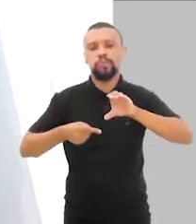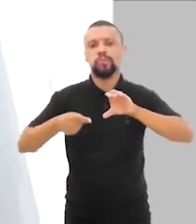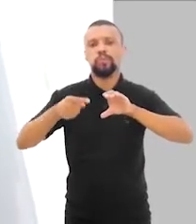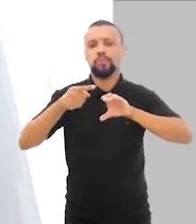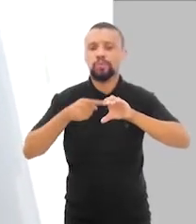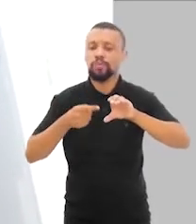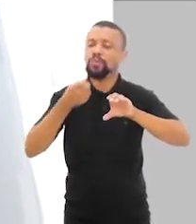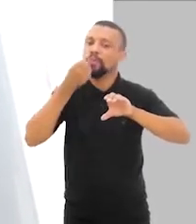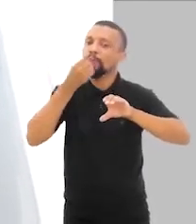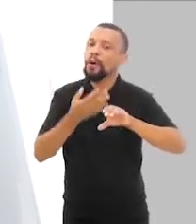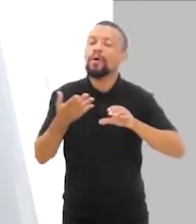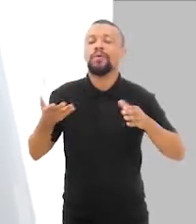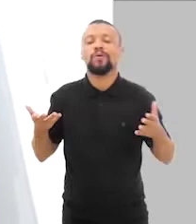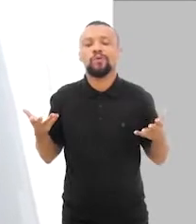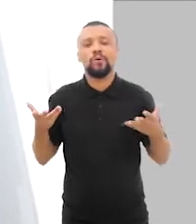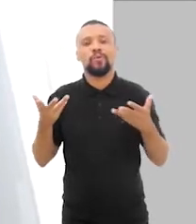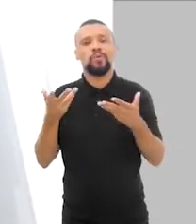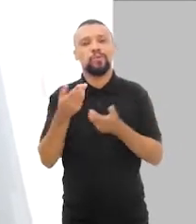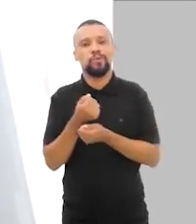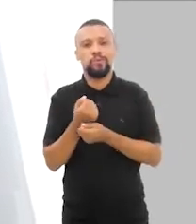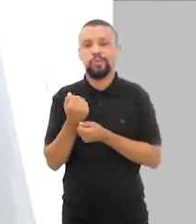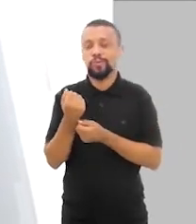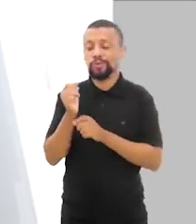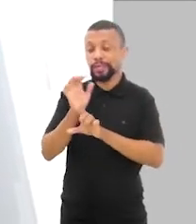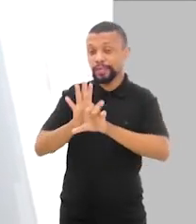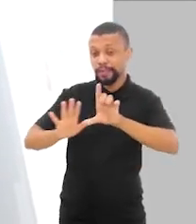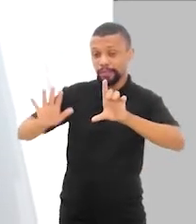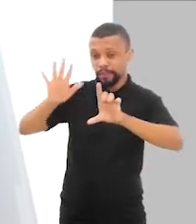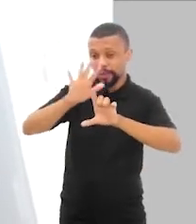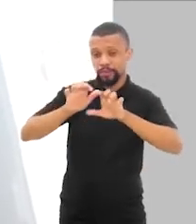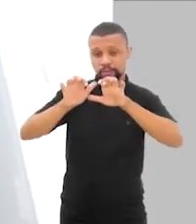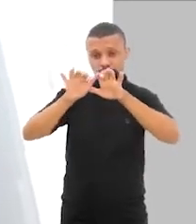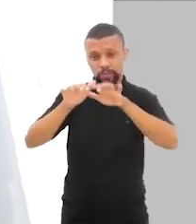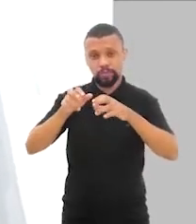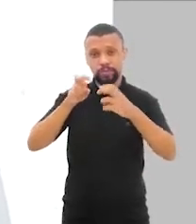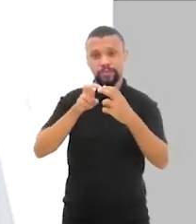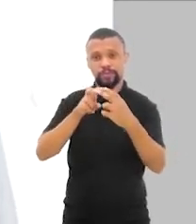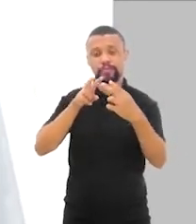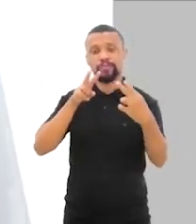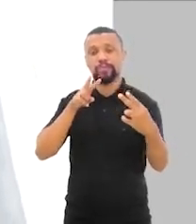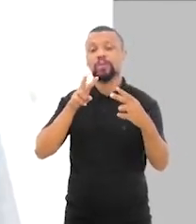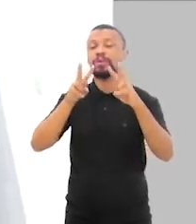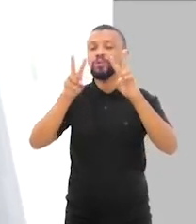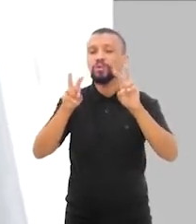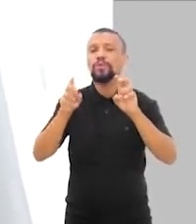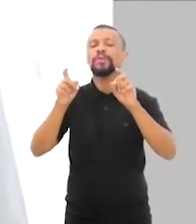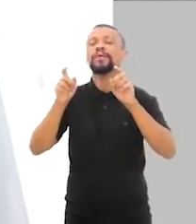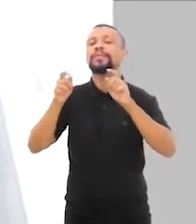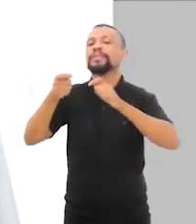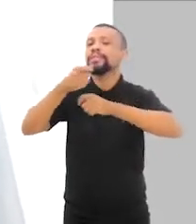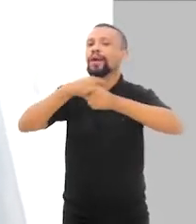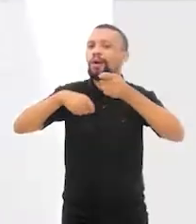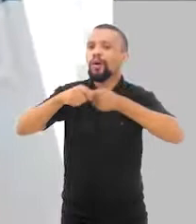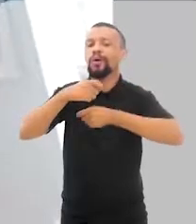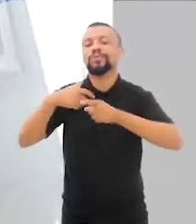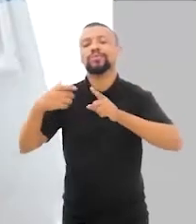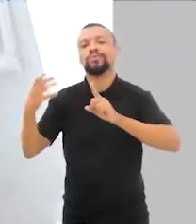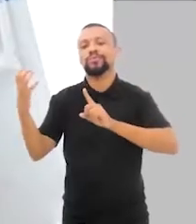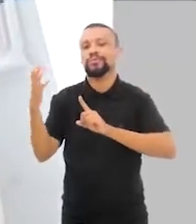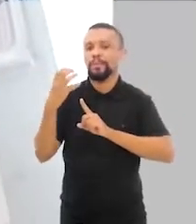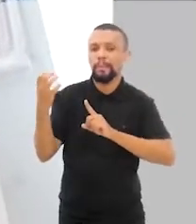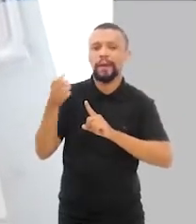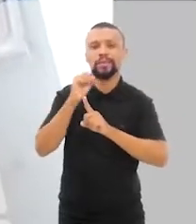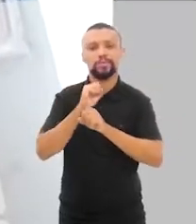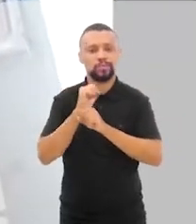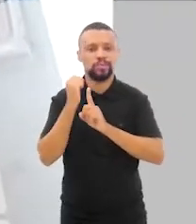vez mais virtuoso entre esse ambiente, que é o ambiente de negócio de impacto social. Na medida em a